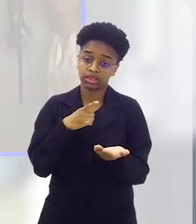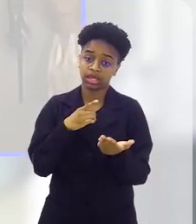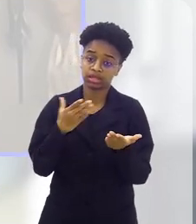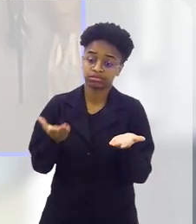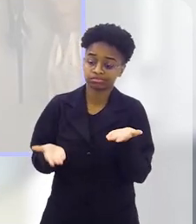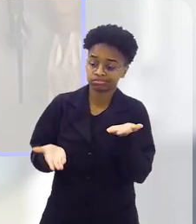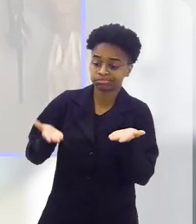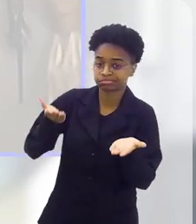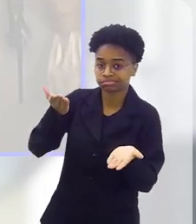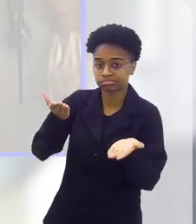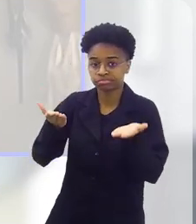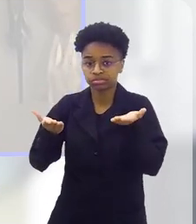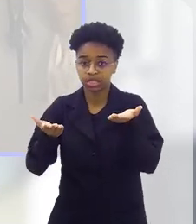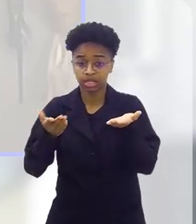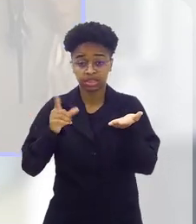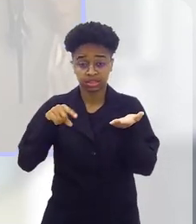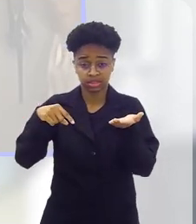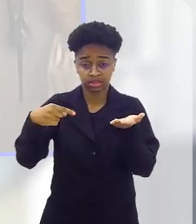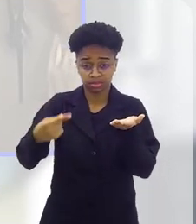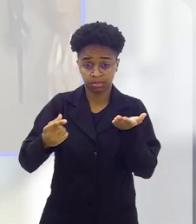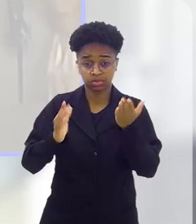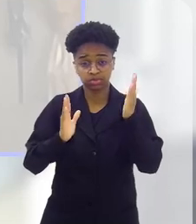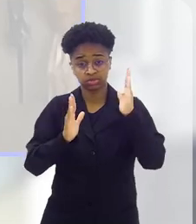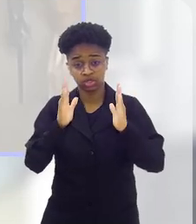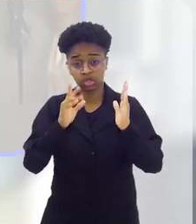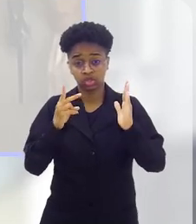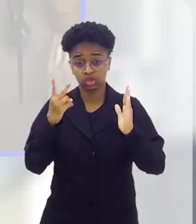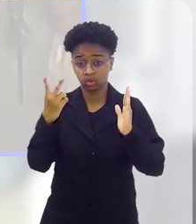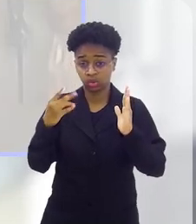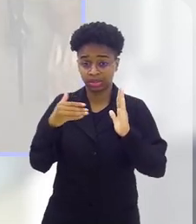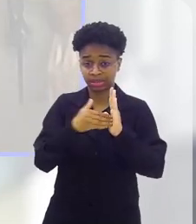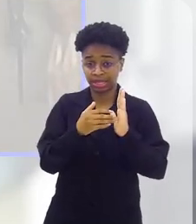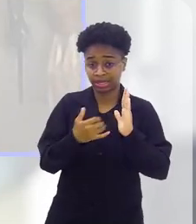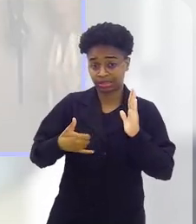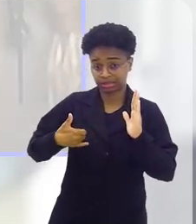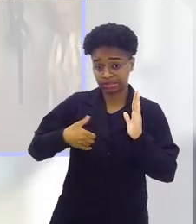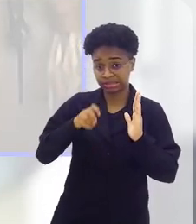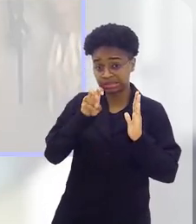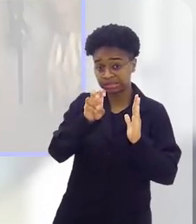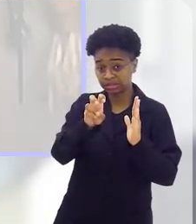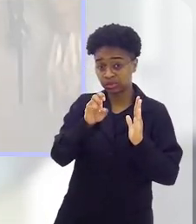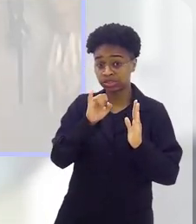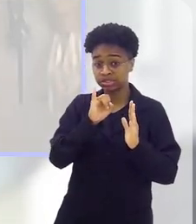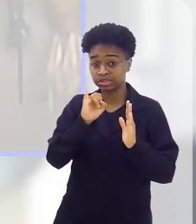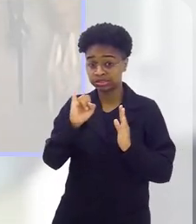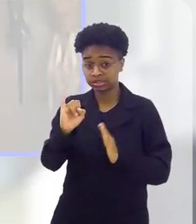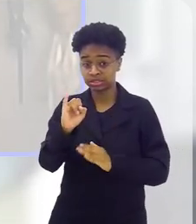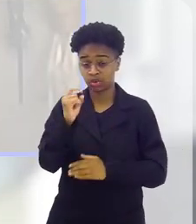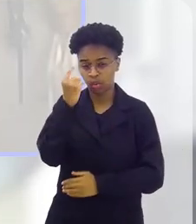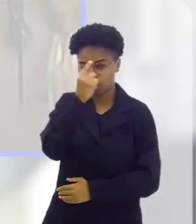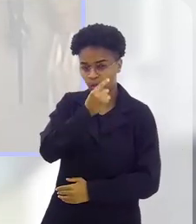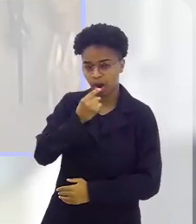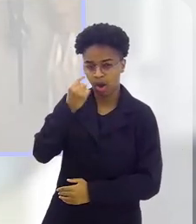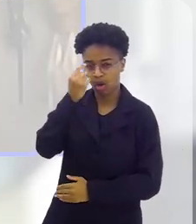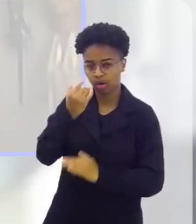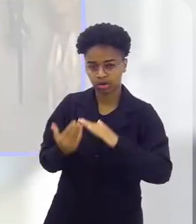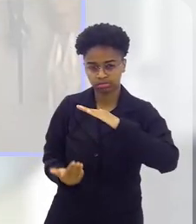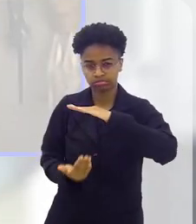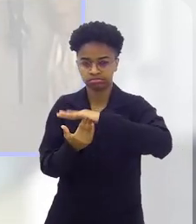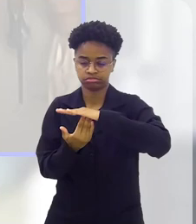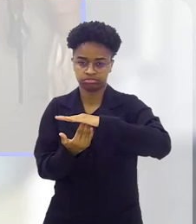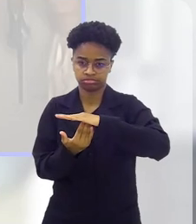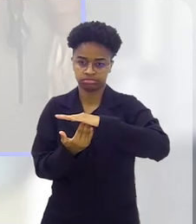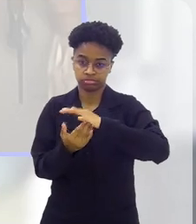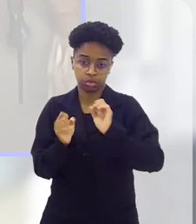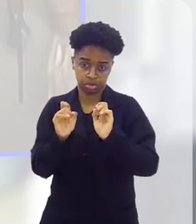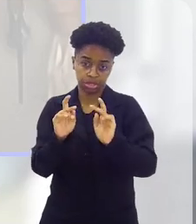existe um equilíbrio. Depois de dois anos a cinco anos, se você ficar perto de uma horinha,